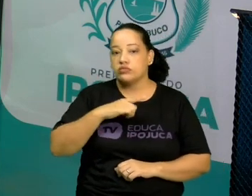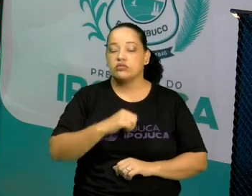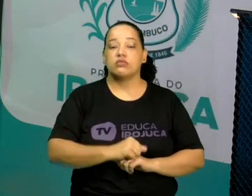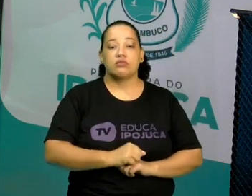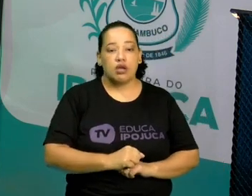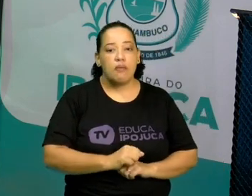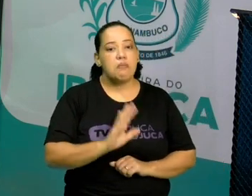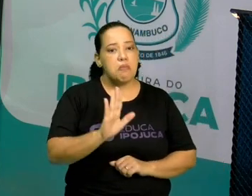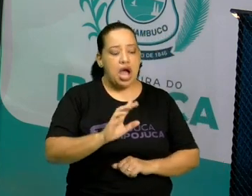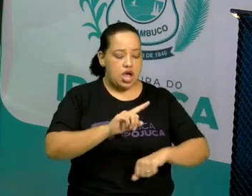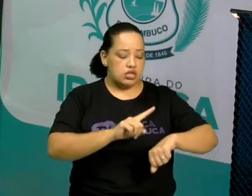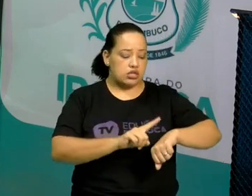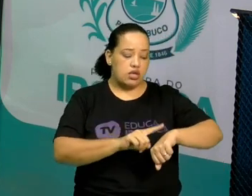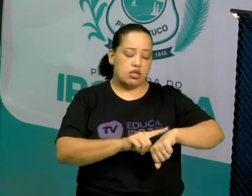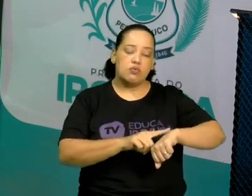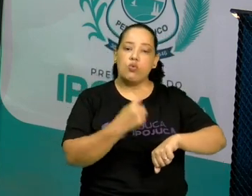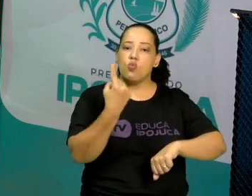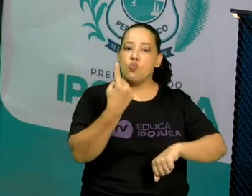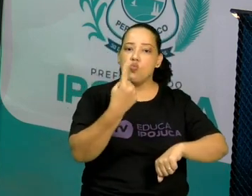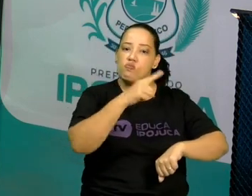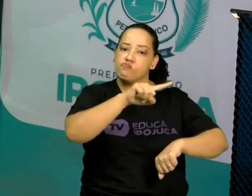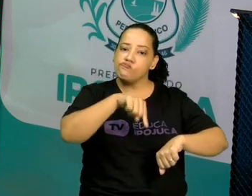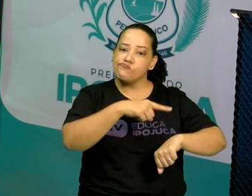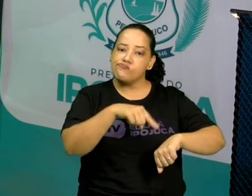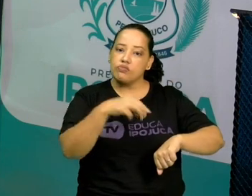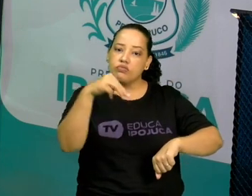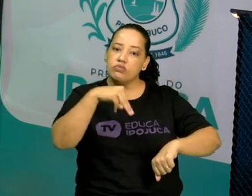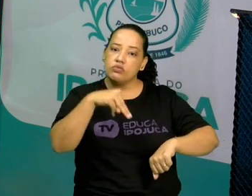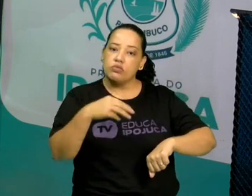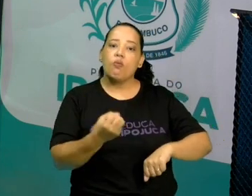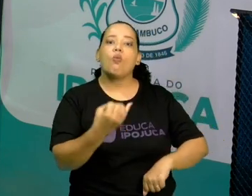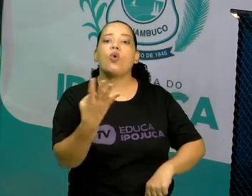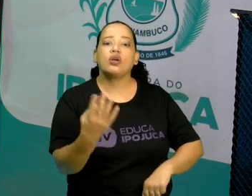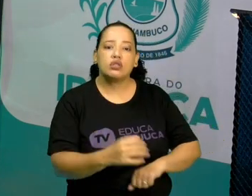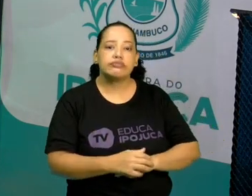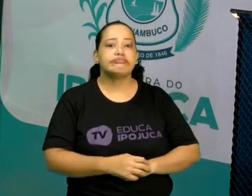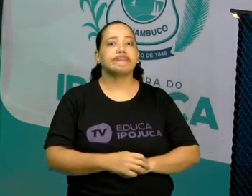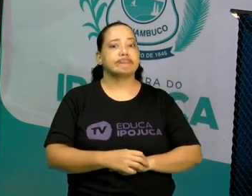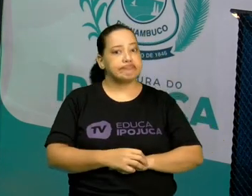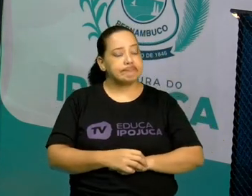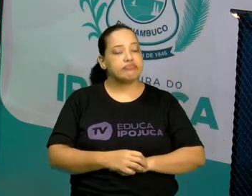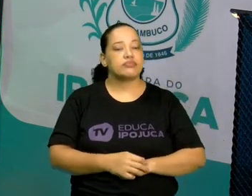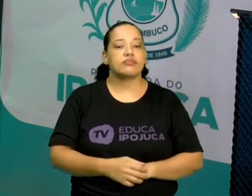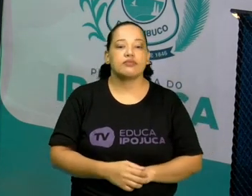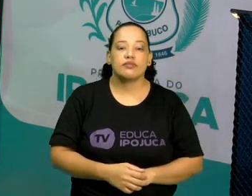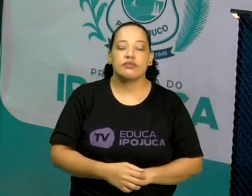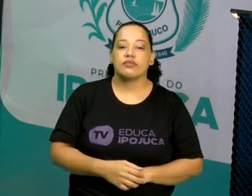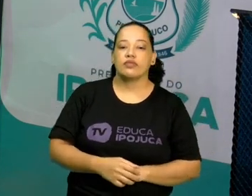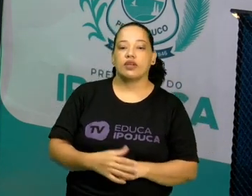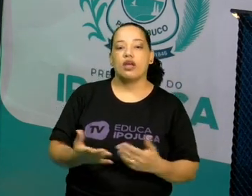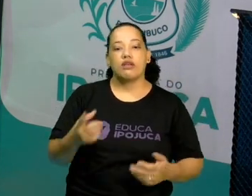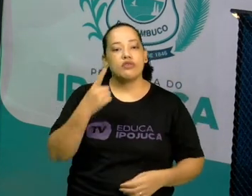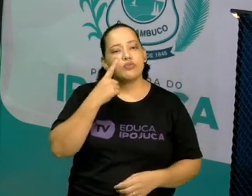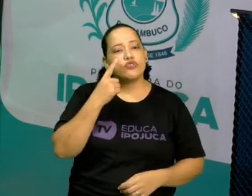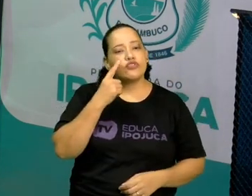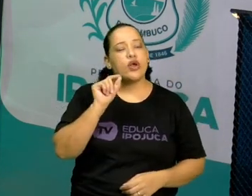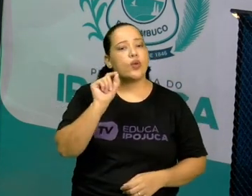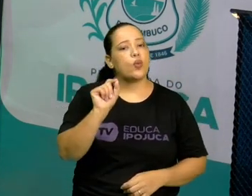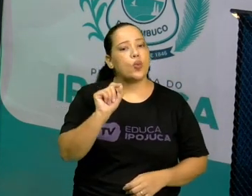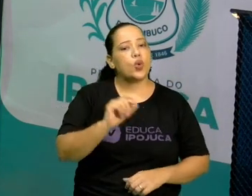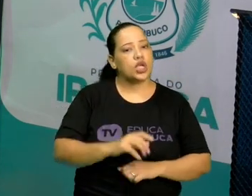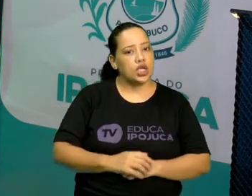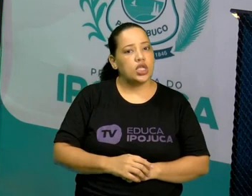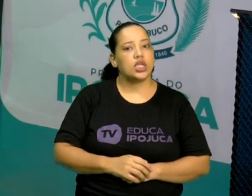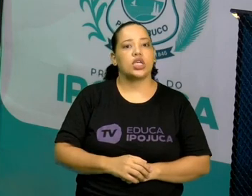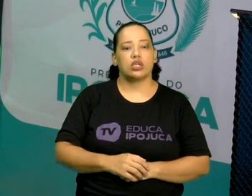trabalhando agora com mais de uma grandeza? Vamos lá. Temos que observar bem o